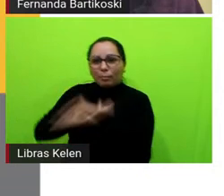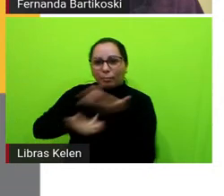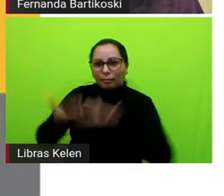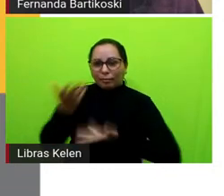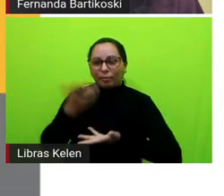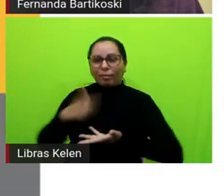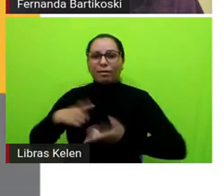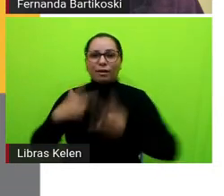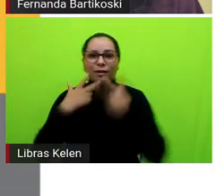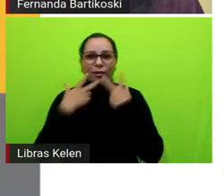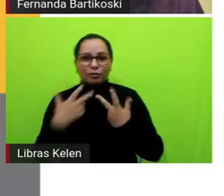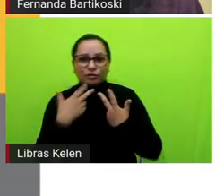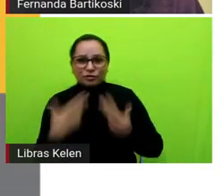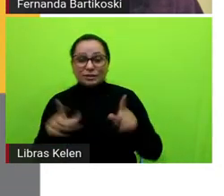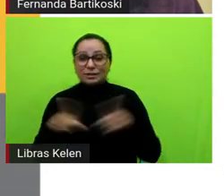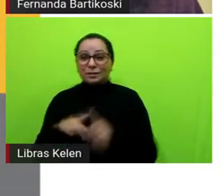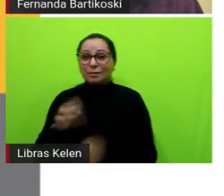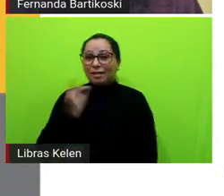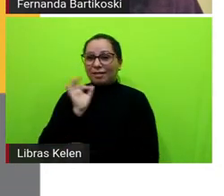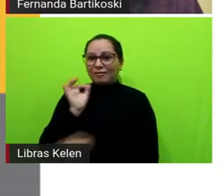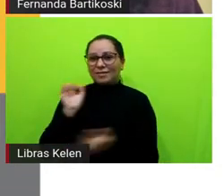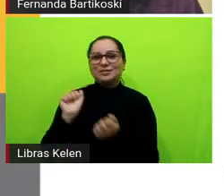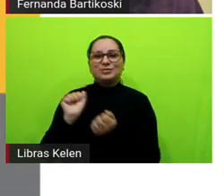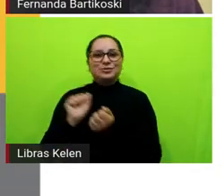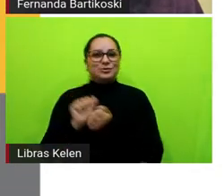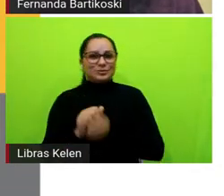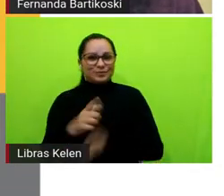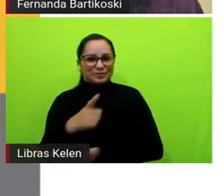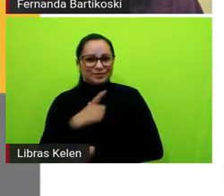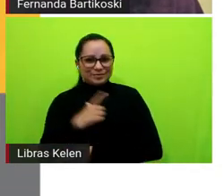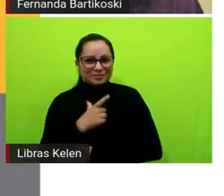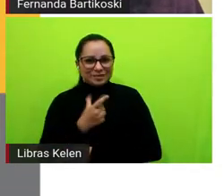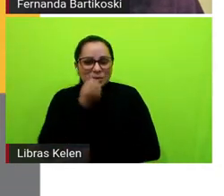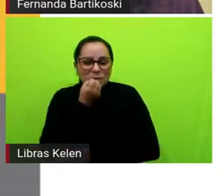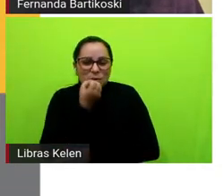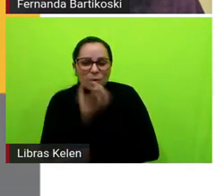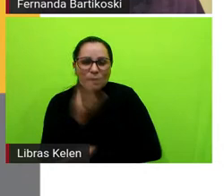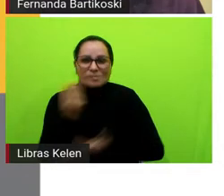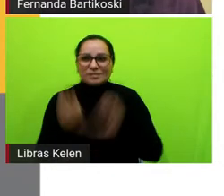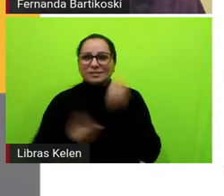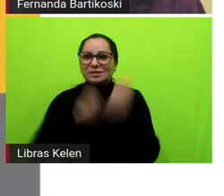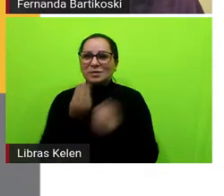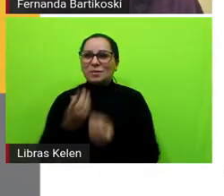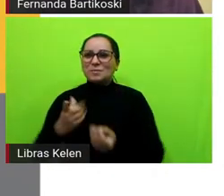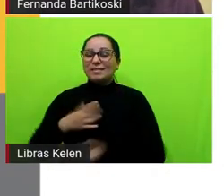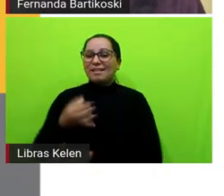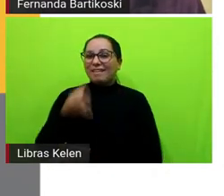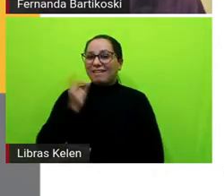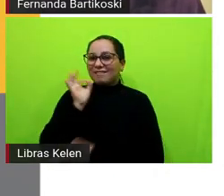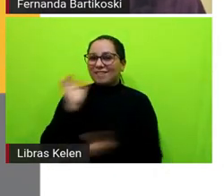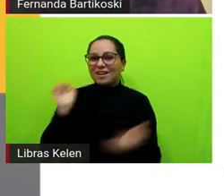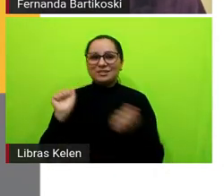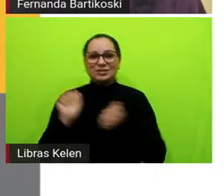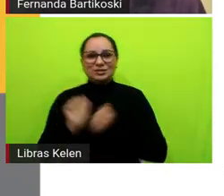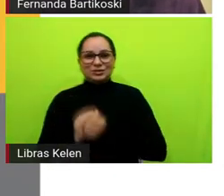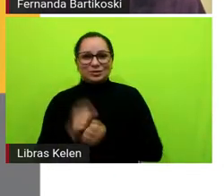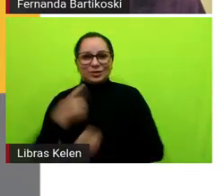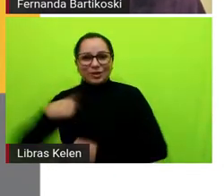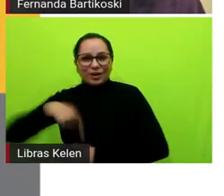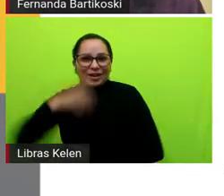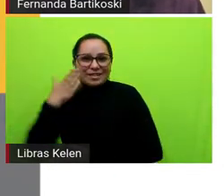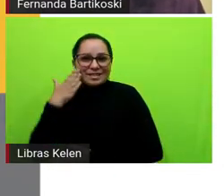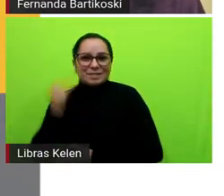notícias e tomam um cafezinho. Diz pra gente aí o que veio nesse café pra gente saber um pouquinho